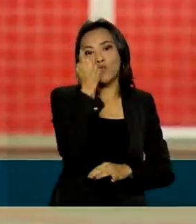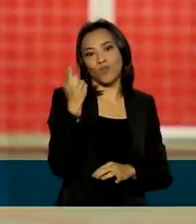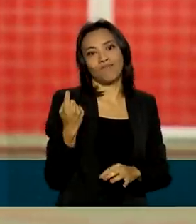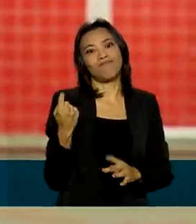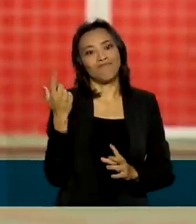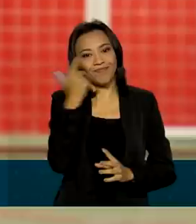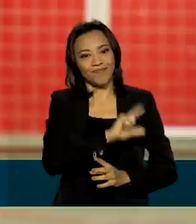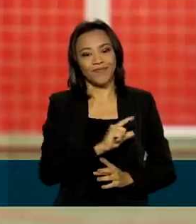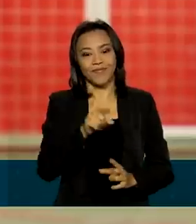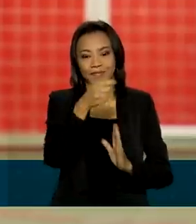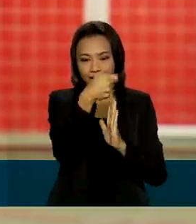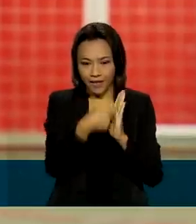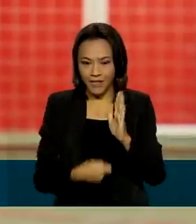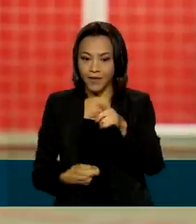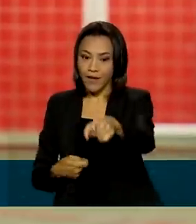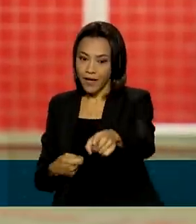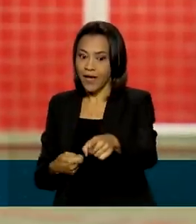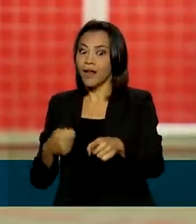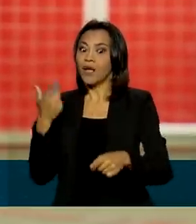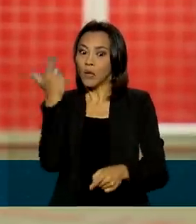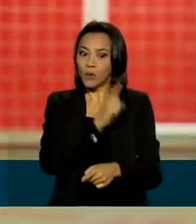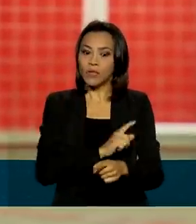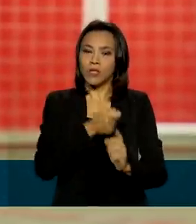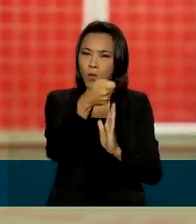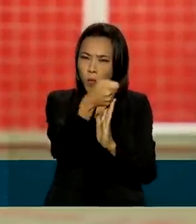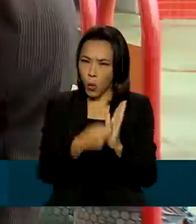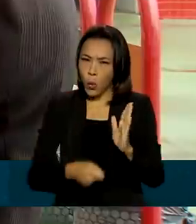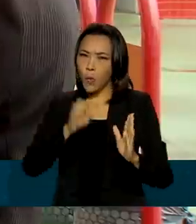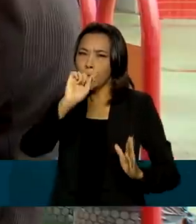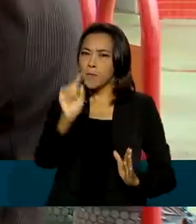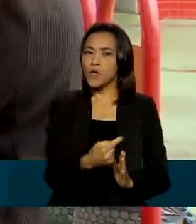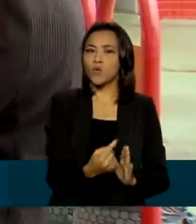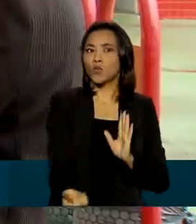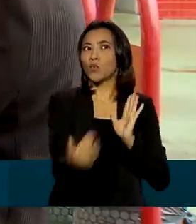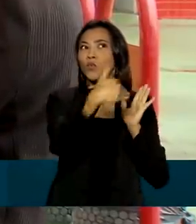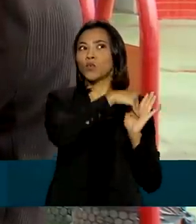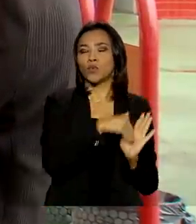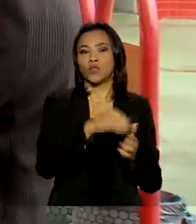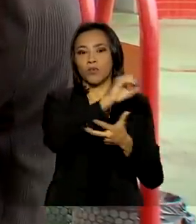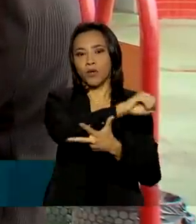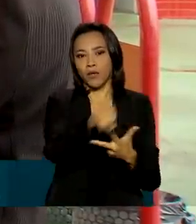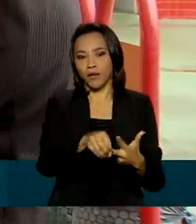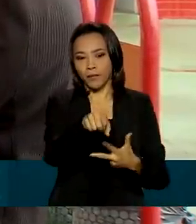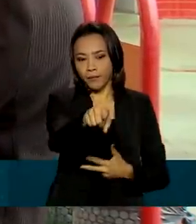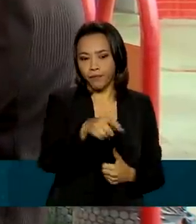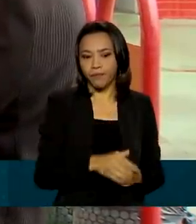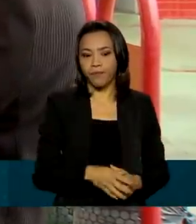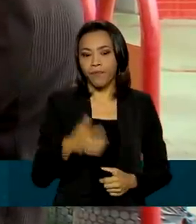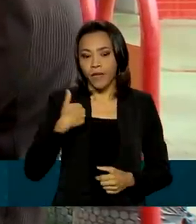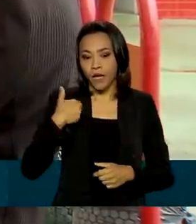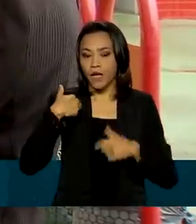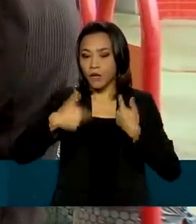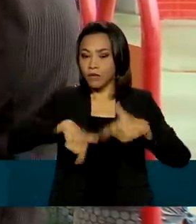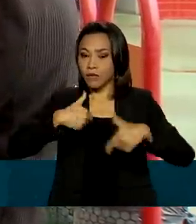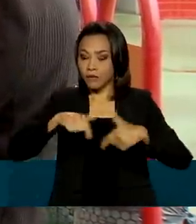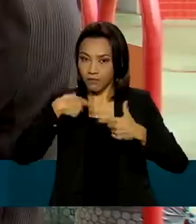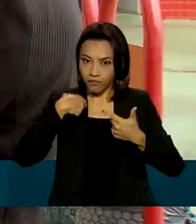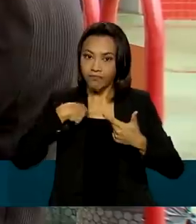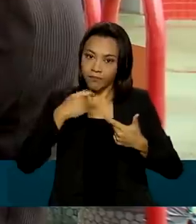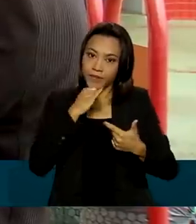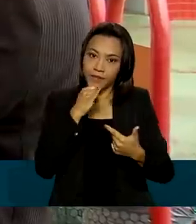que o diga a Isabela, que tirou a nota máxima no último Enem. Nos meus estudos de redação, eu trabalhava com três pilares diferentes.